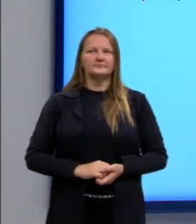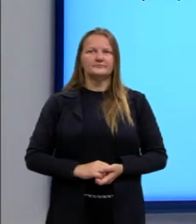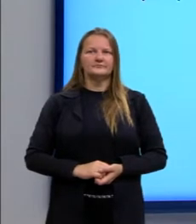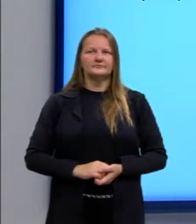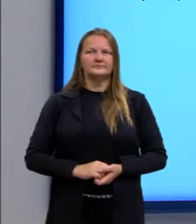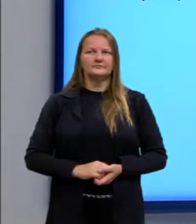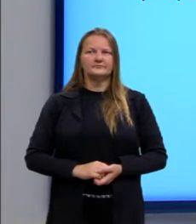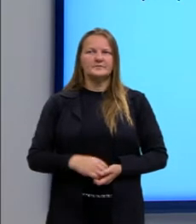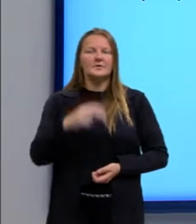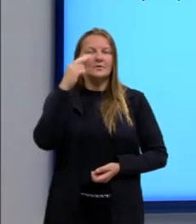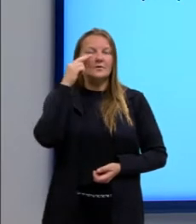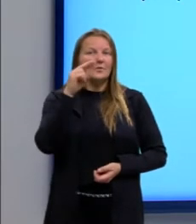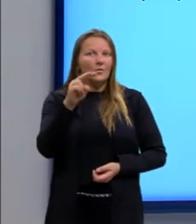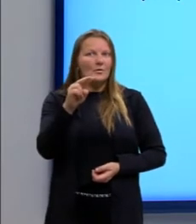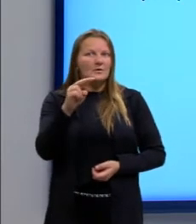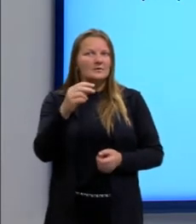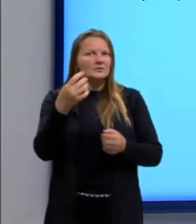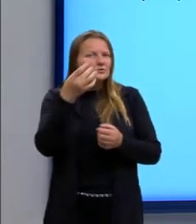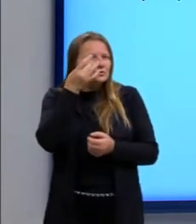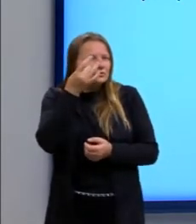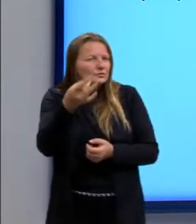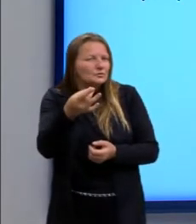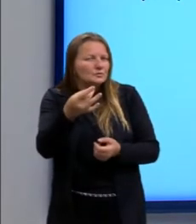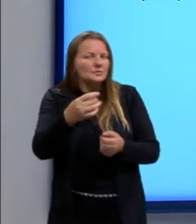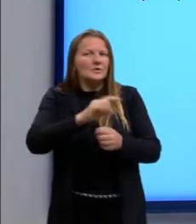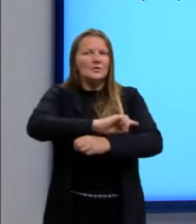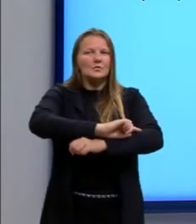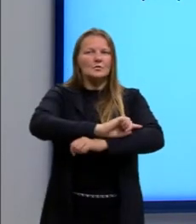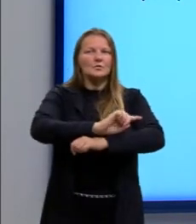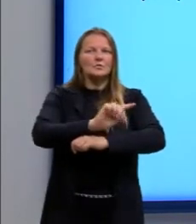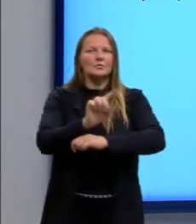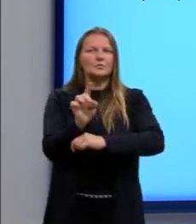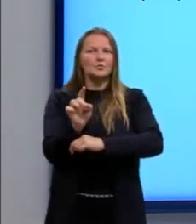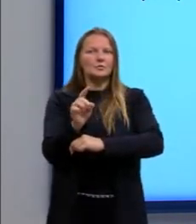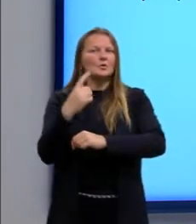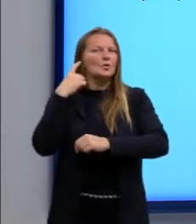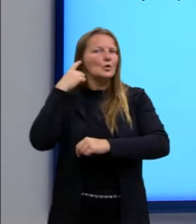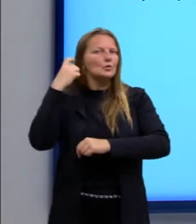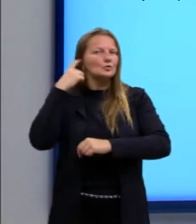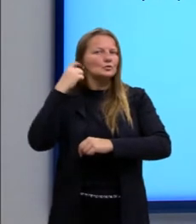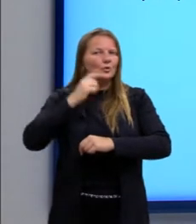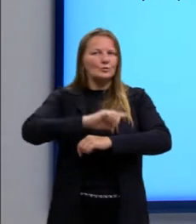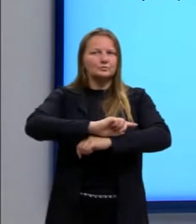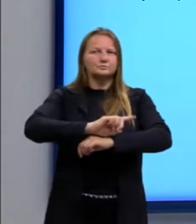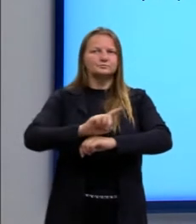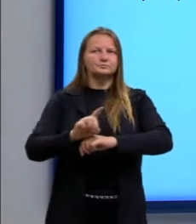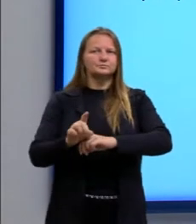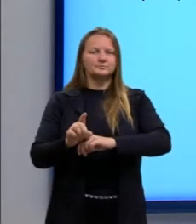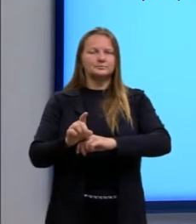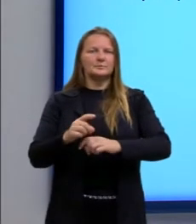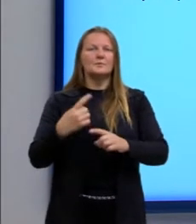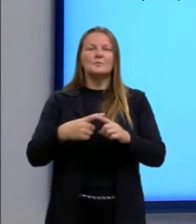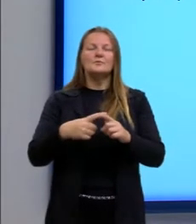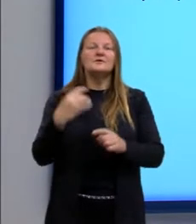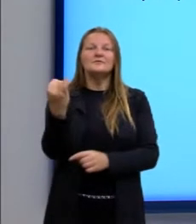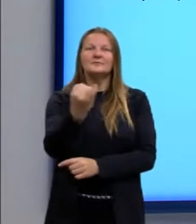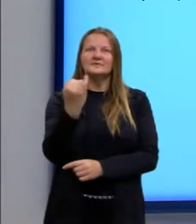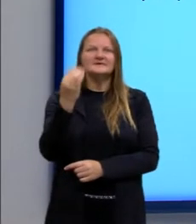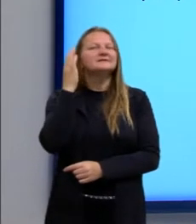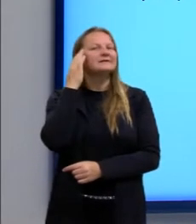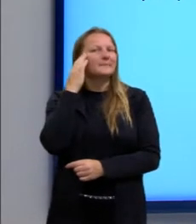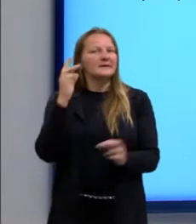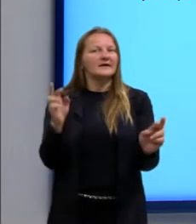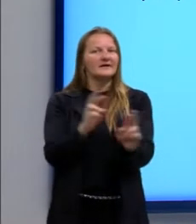Olha o que está dizendo aqui. A velocidade de propagação do som emitido. Por que eu falei que era importante a gente